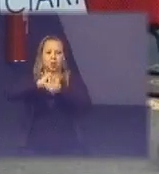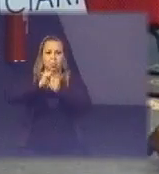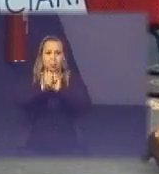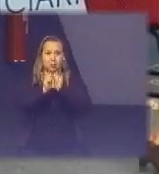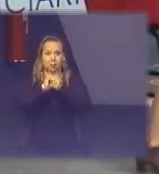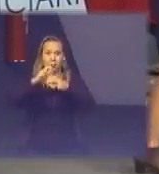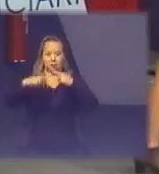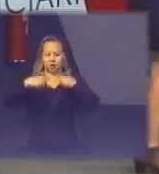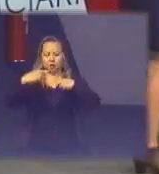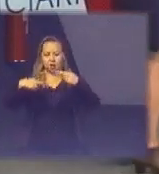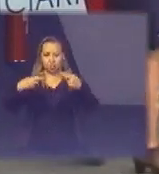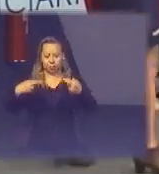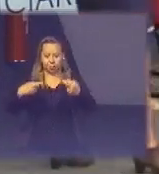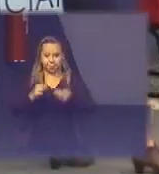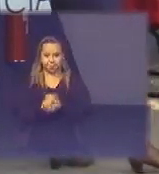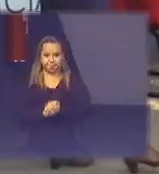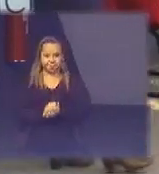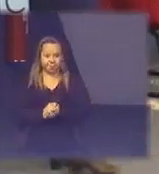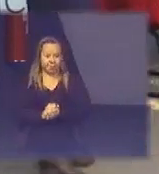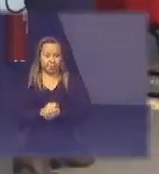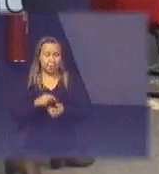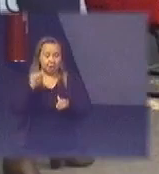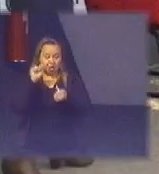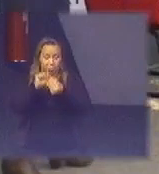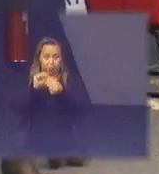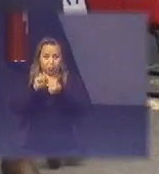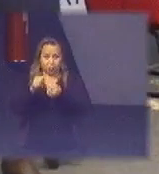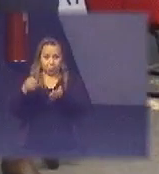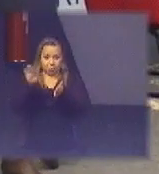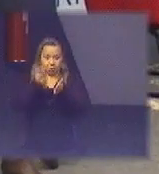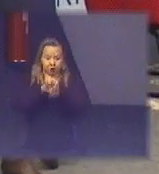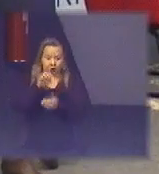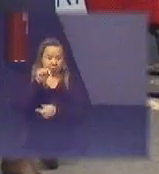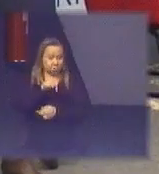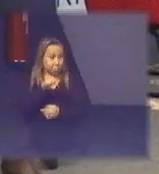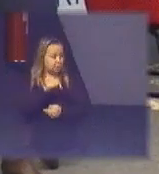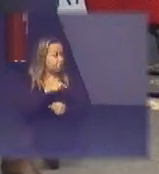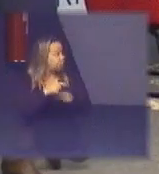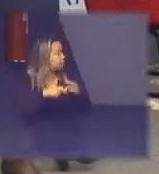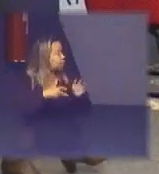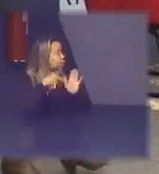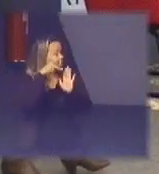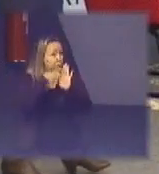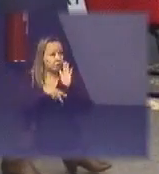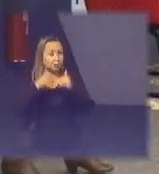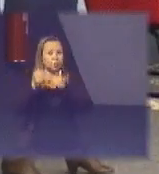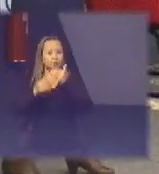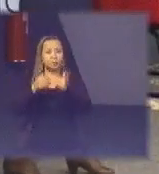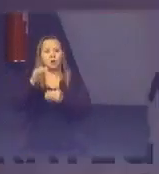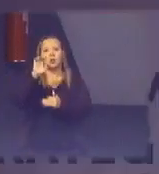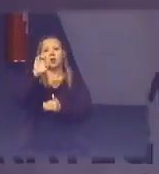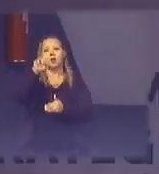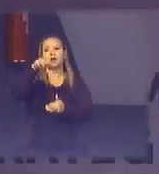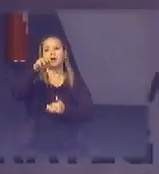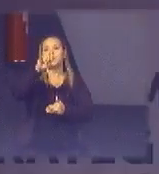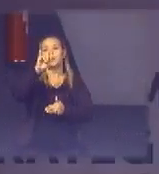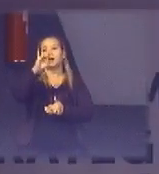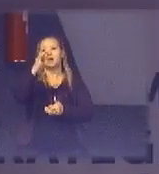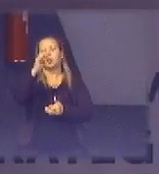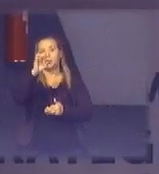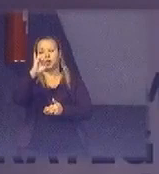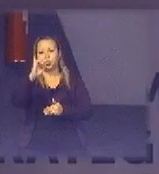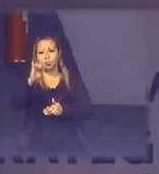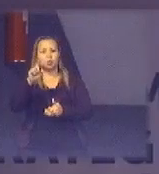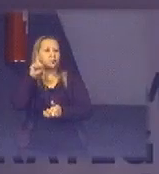próximo por favor nosso objetivo é chegar aqui esse aqui foi um projeto desenvolvido pelo MIT em Boston a gente fez uma parceria